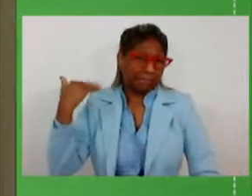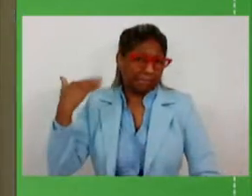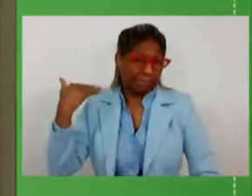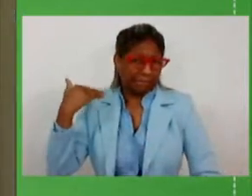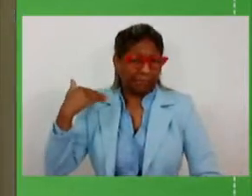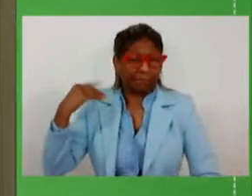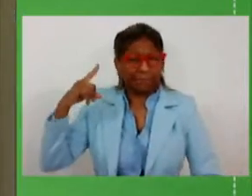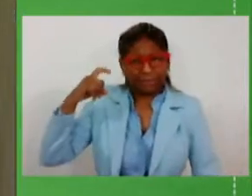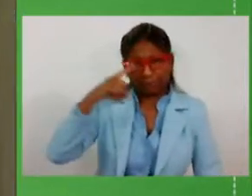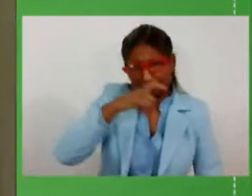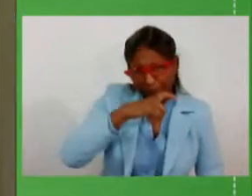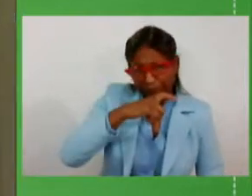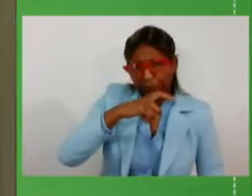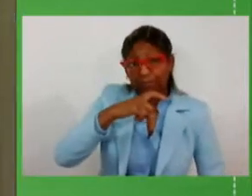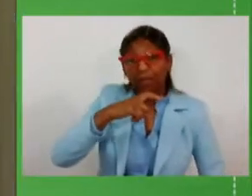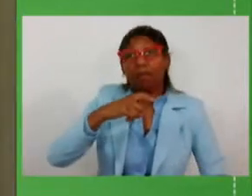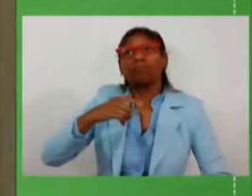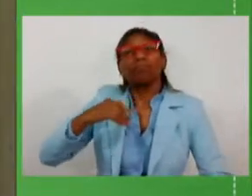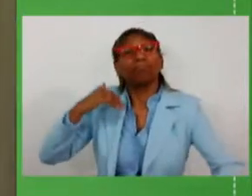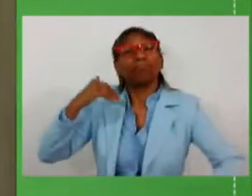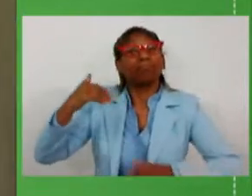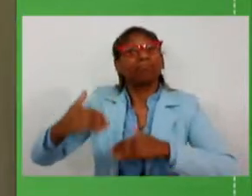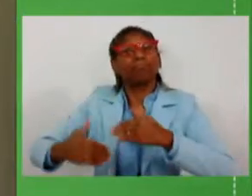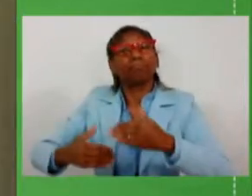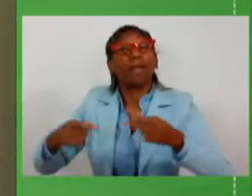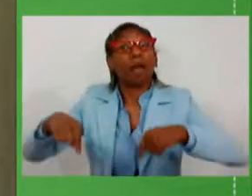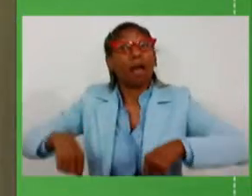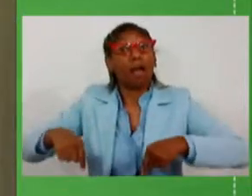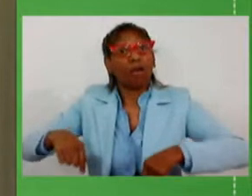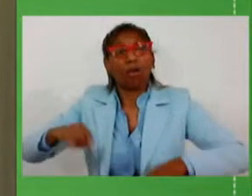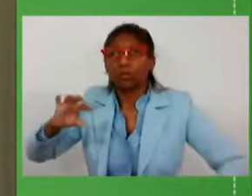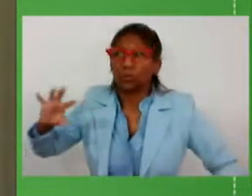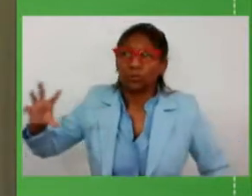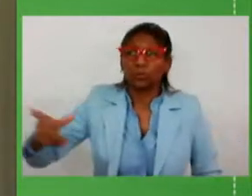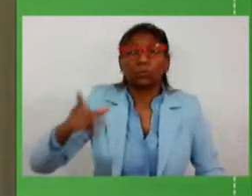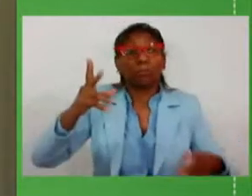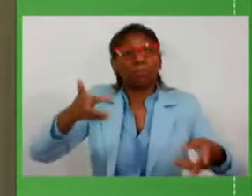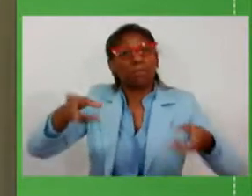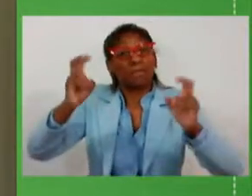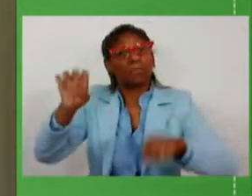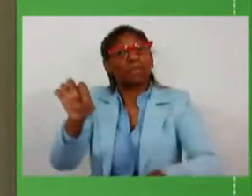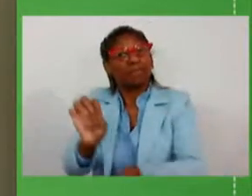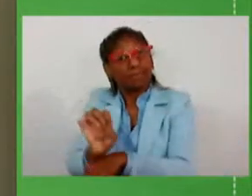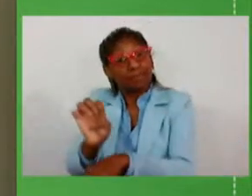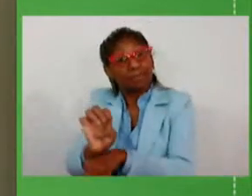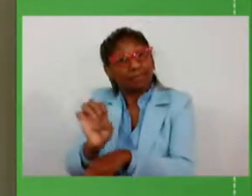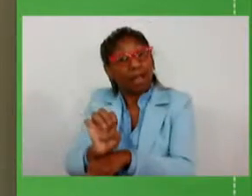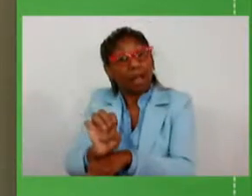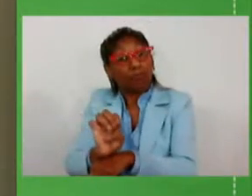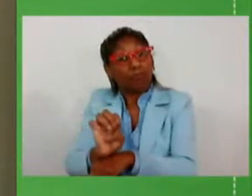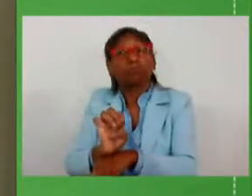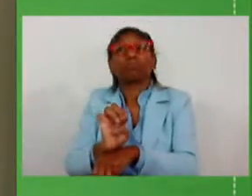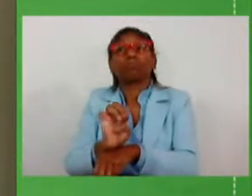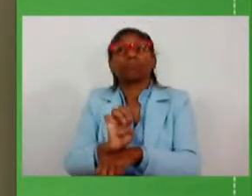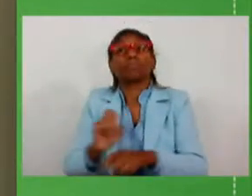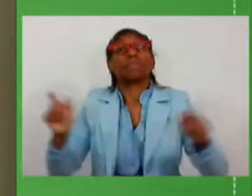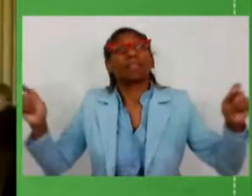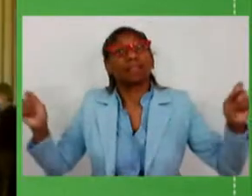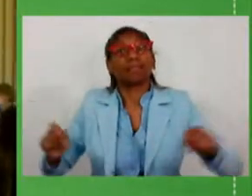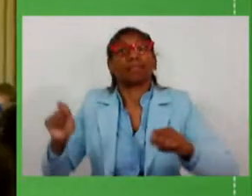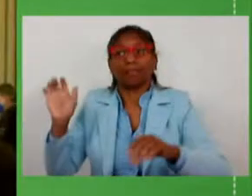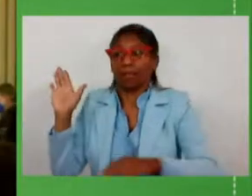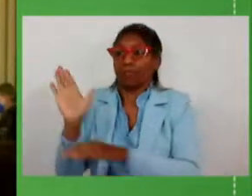crise, e passamos a ser falados e reconhecidos como um Estado que dá soluções para os problemas.